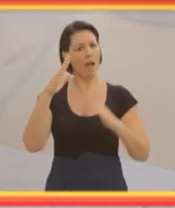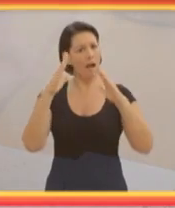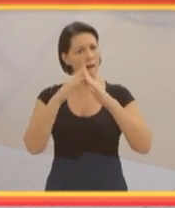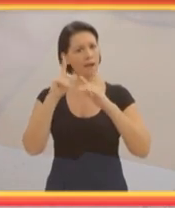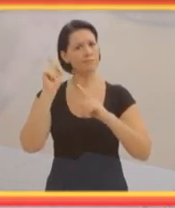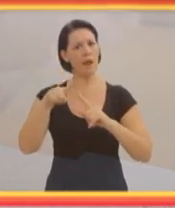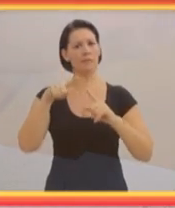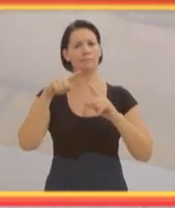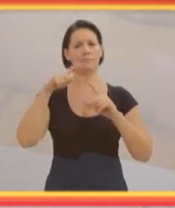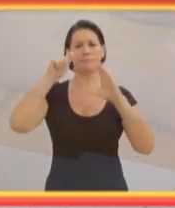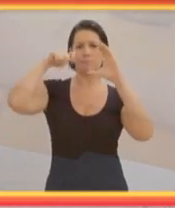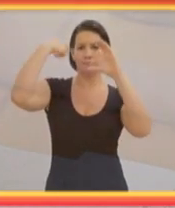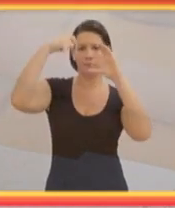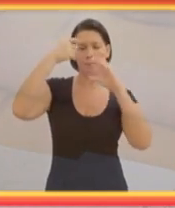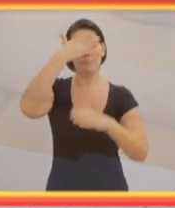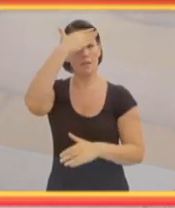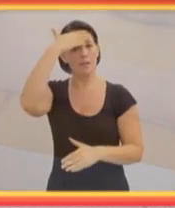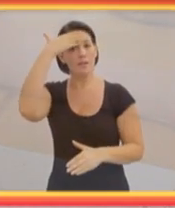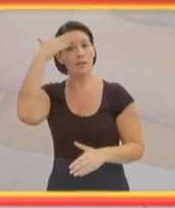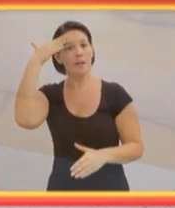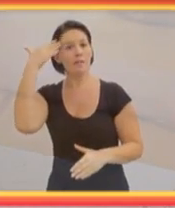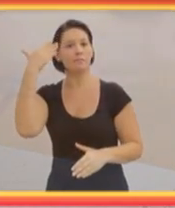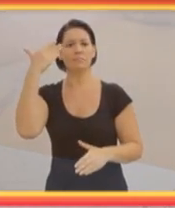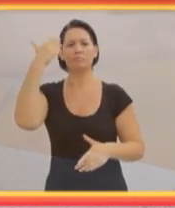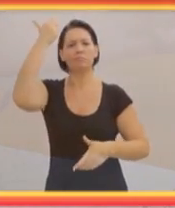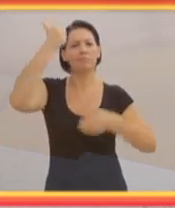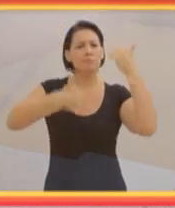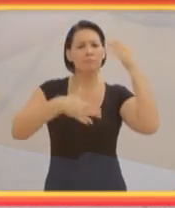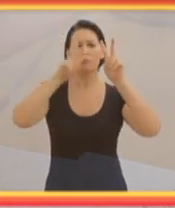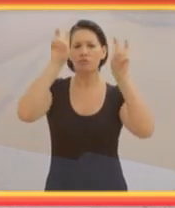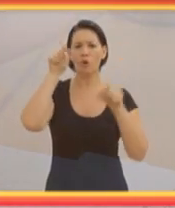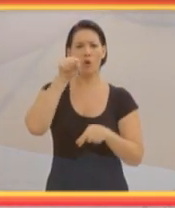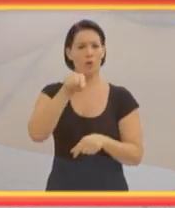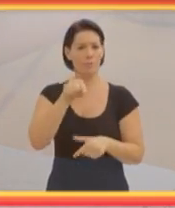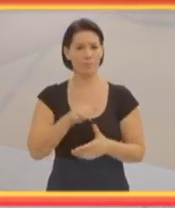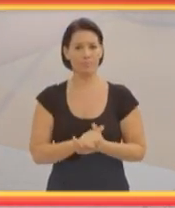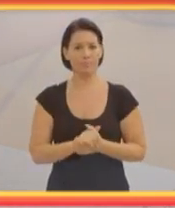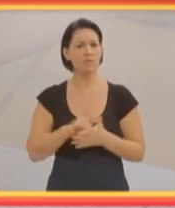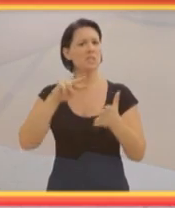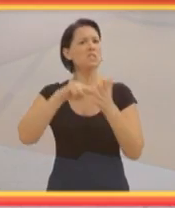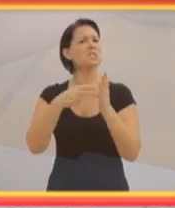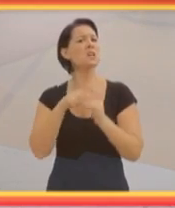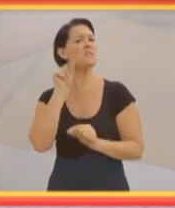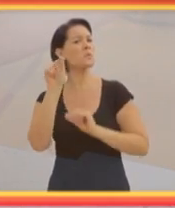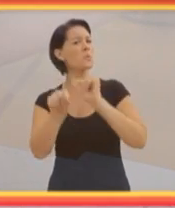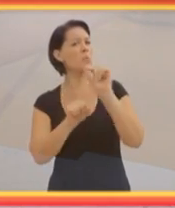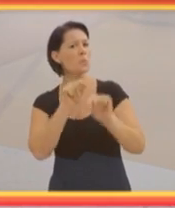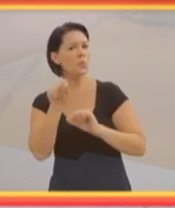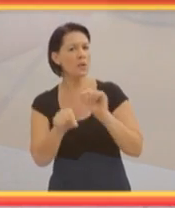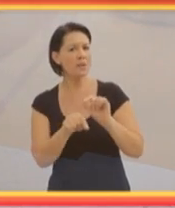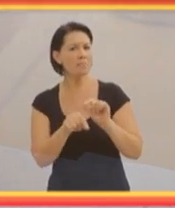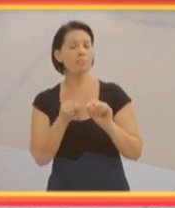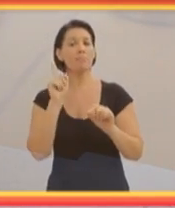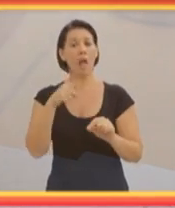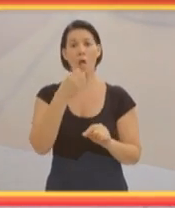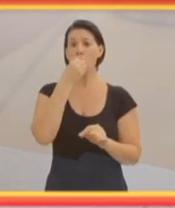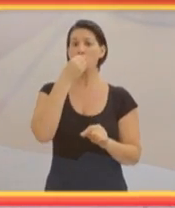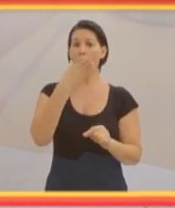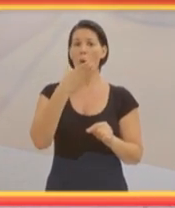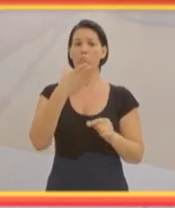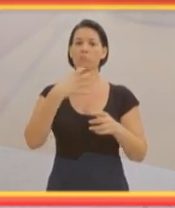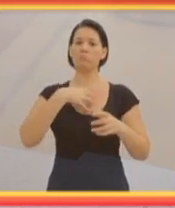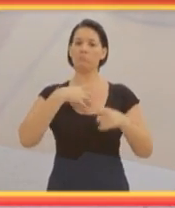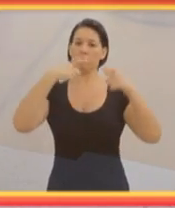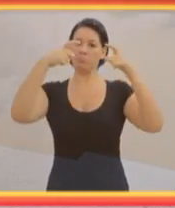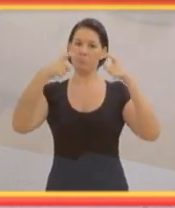lazer, que fala exatamente disso, que significa o quê? Que tem um bom posicionamento. Já veio